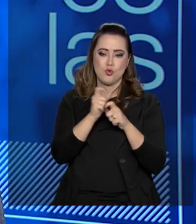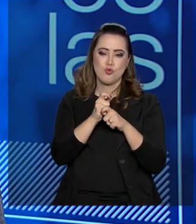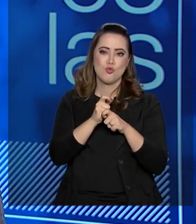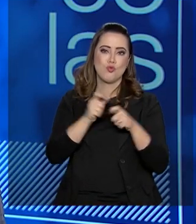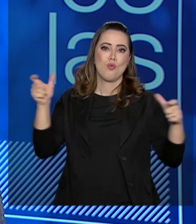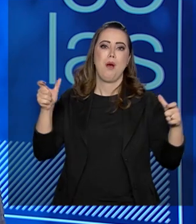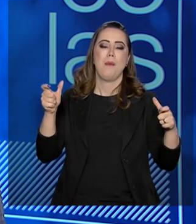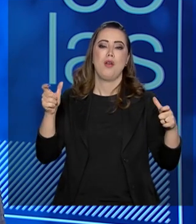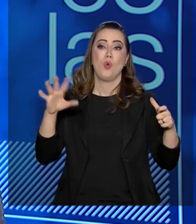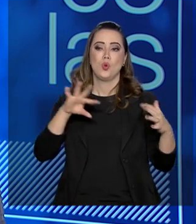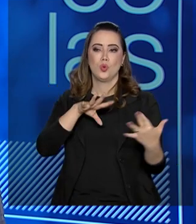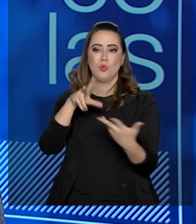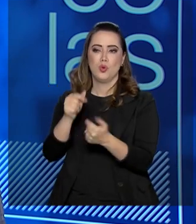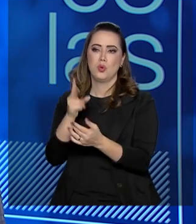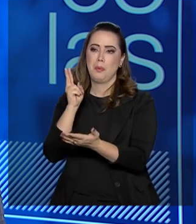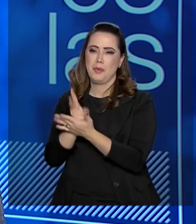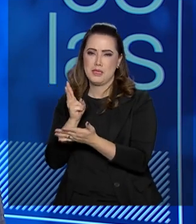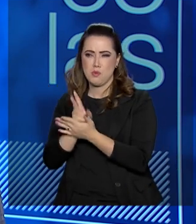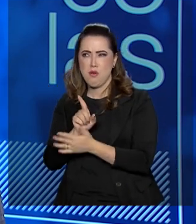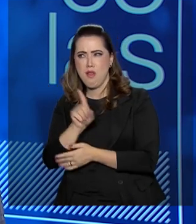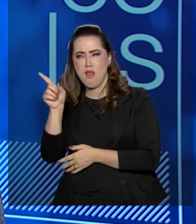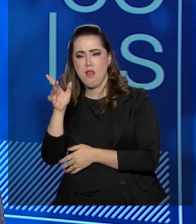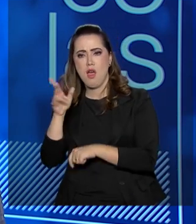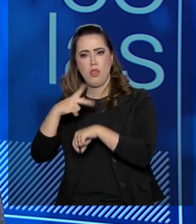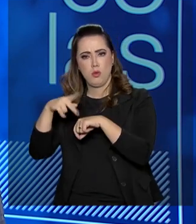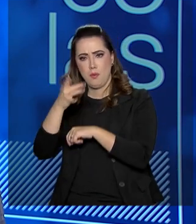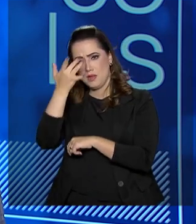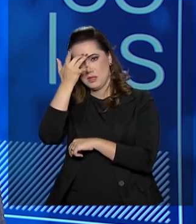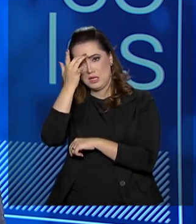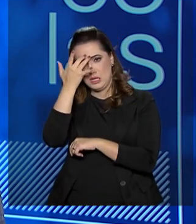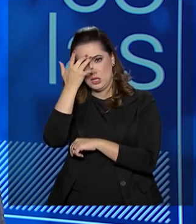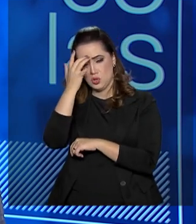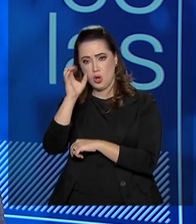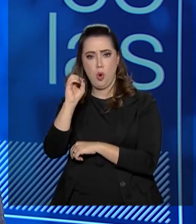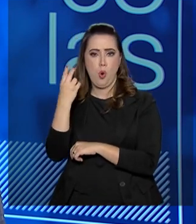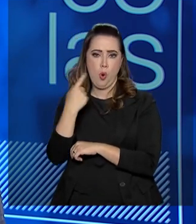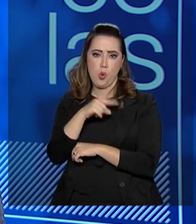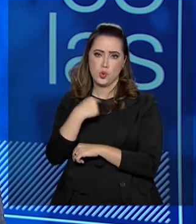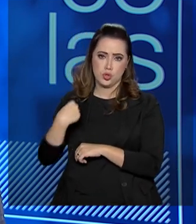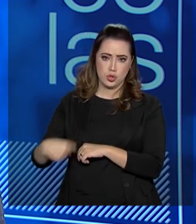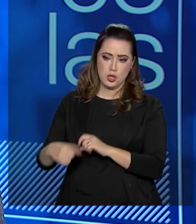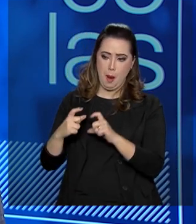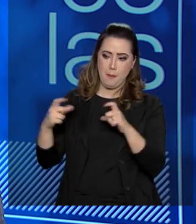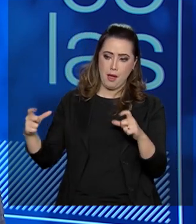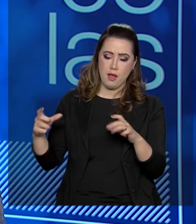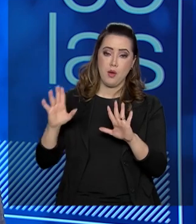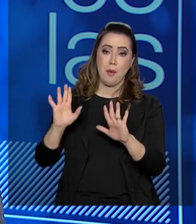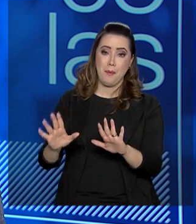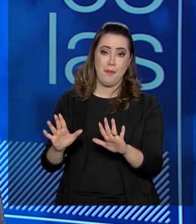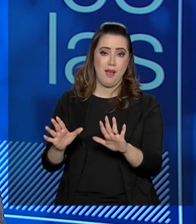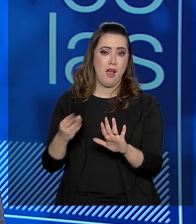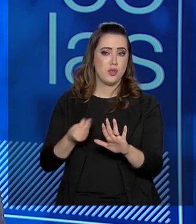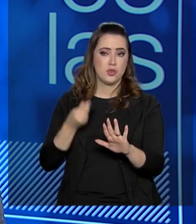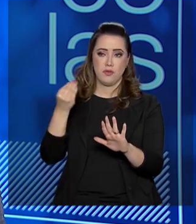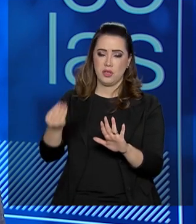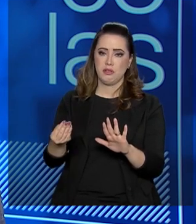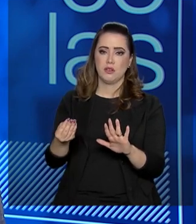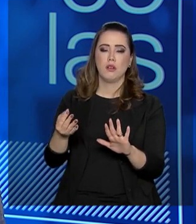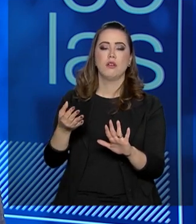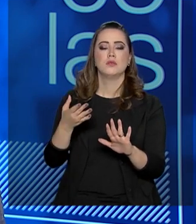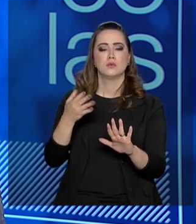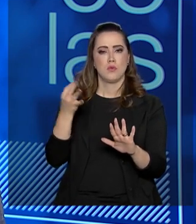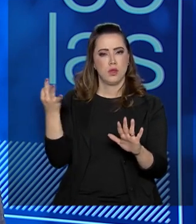numericamente uma extensão maior, e a Índia e China, mas com a qualidade nutricional, com o